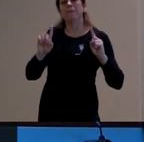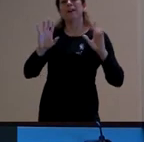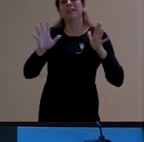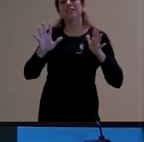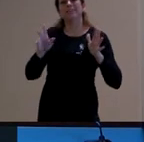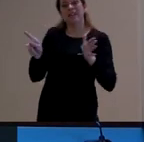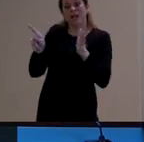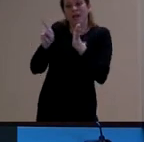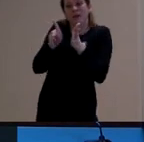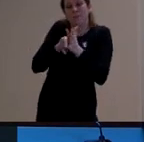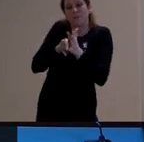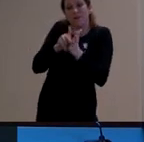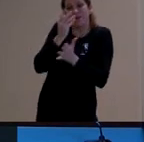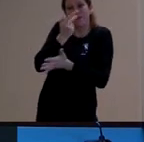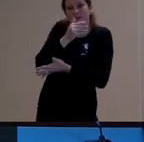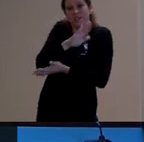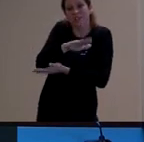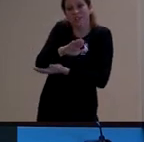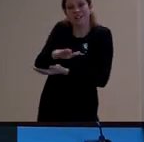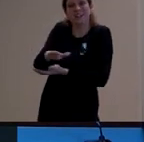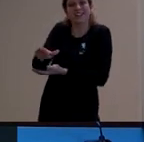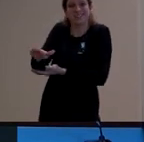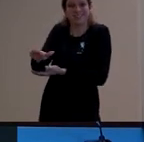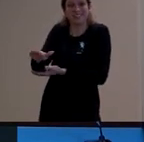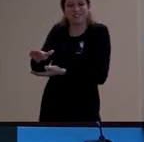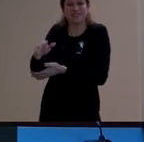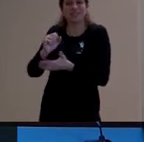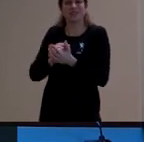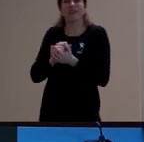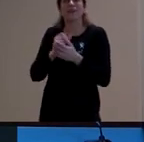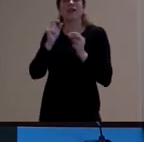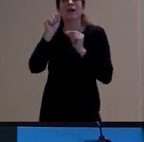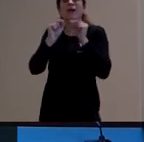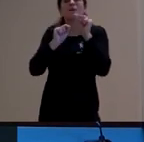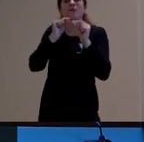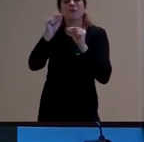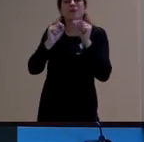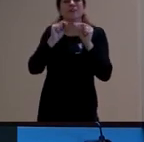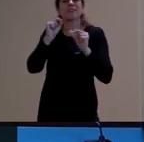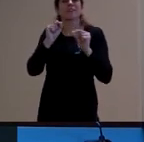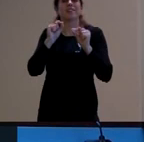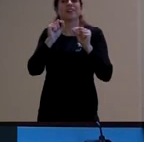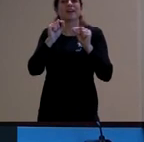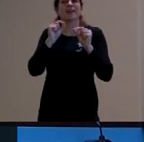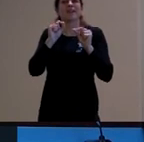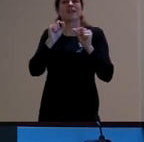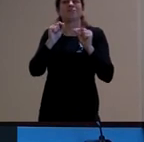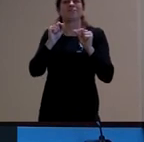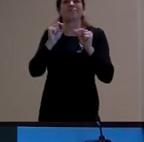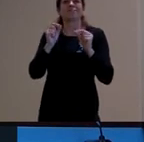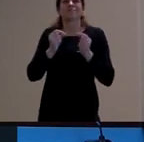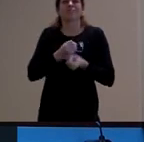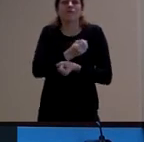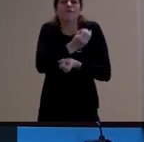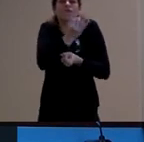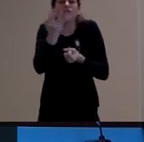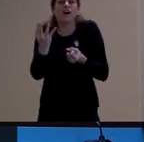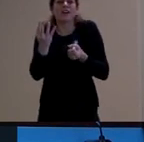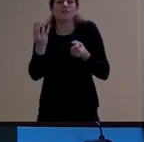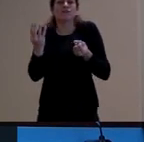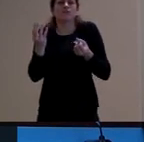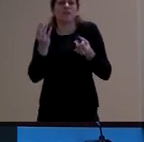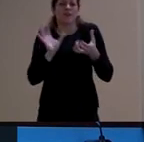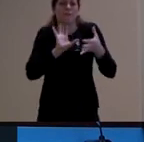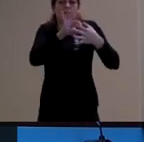infância nem da vida escolar nem nada assim mas é um pouco uma reunião de vários fragmentos assim como uma coleção